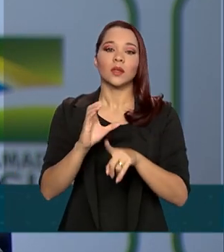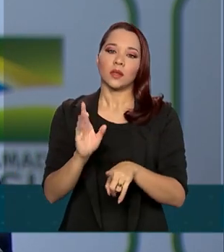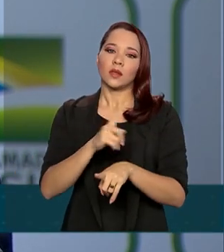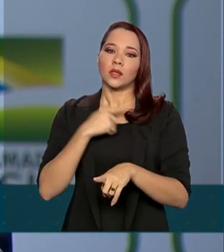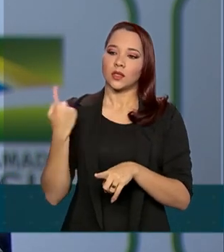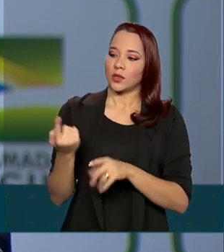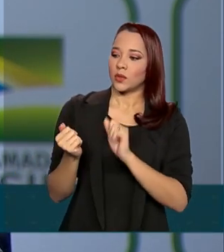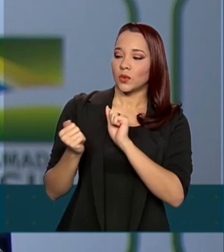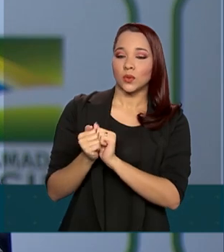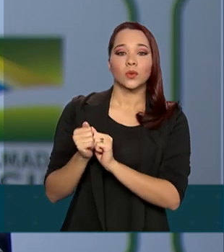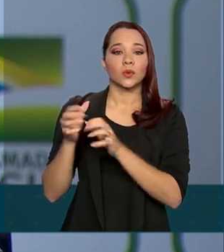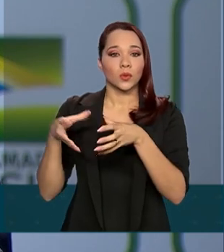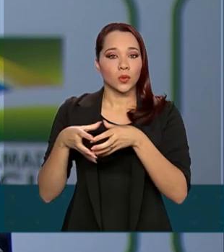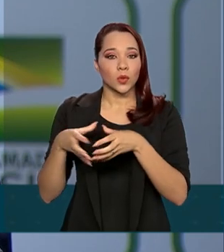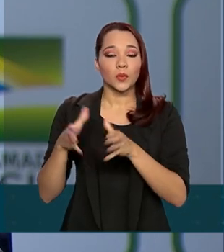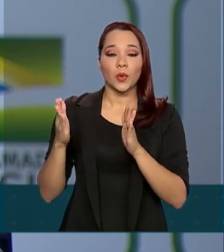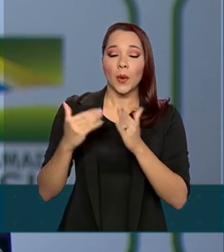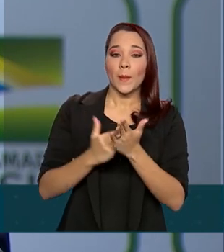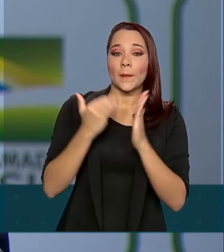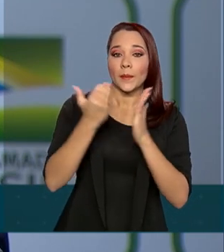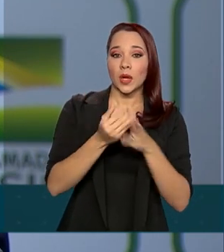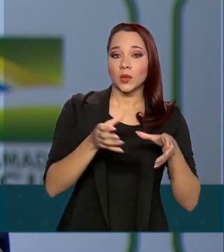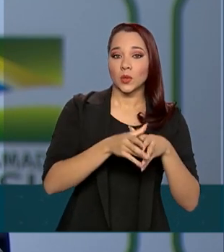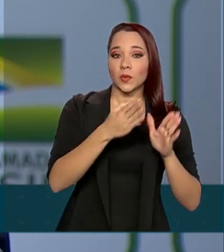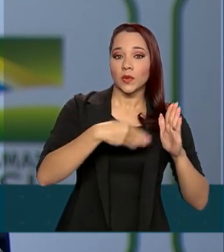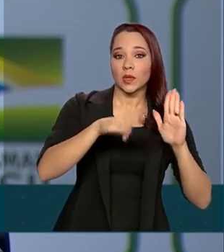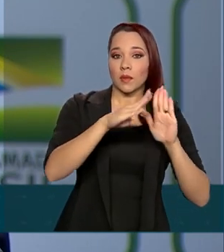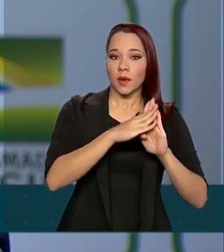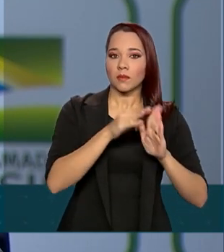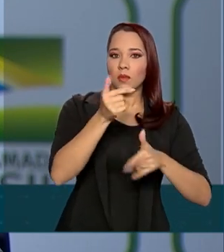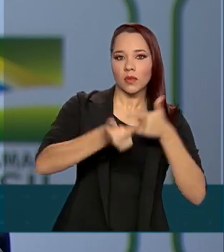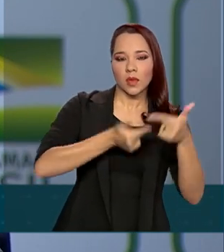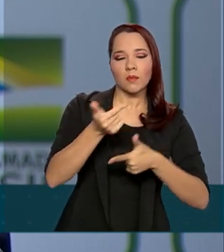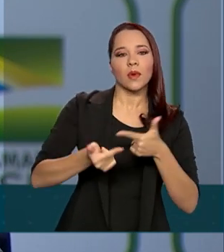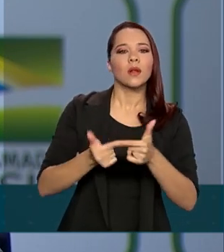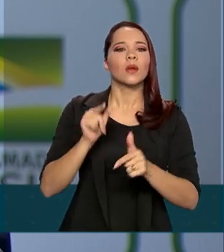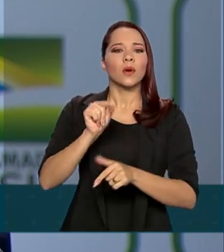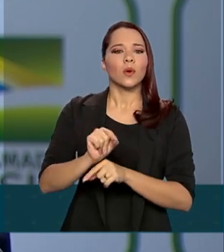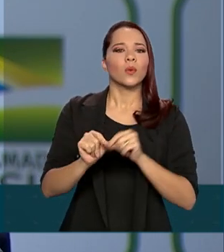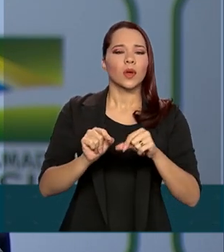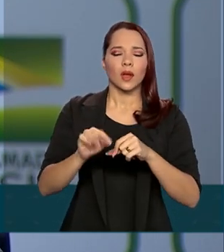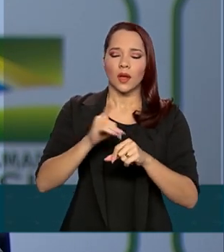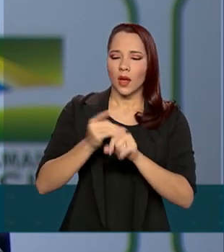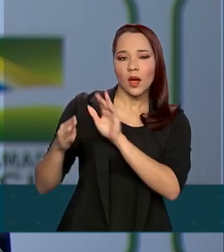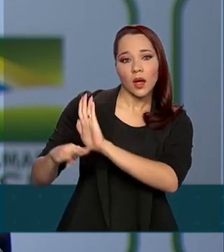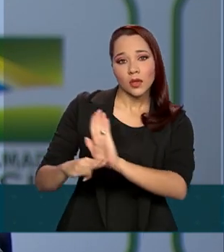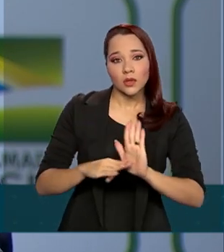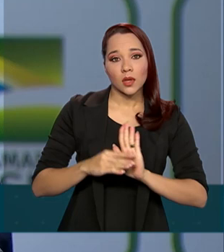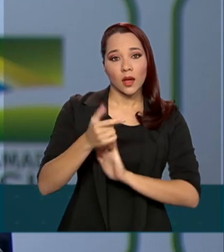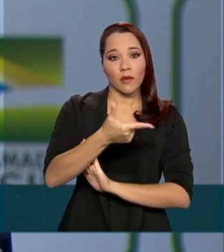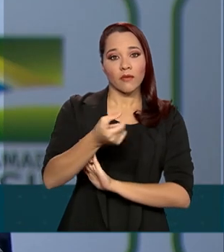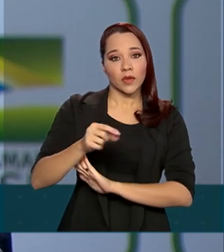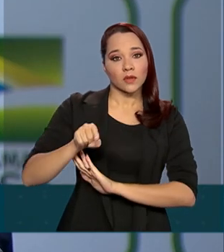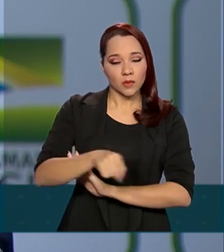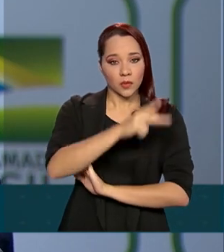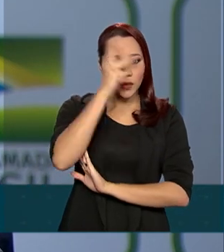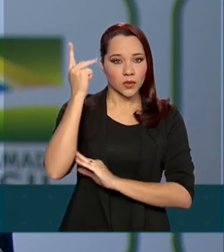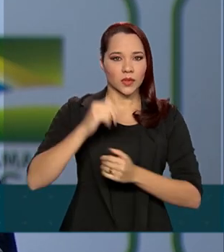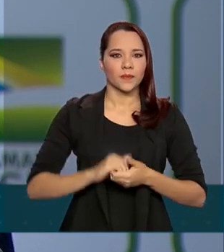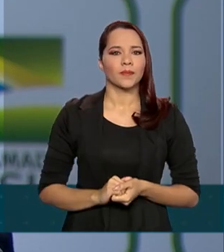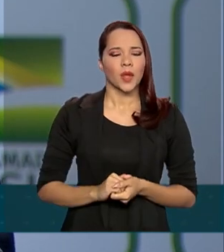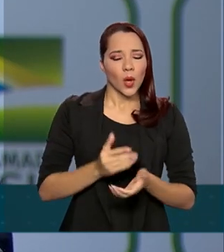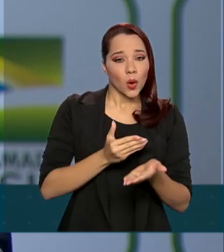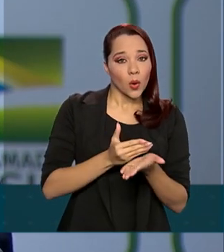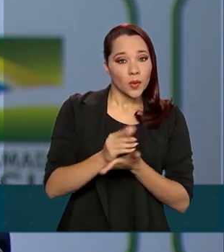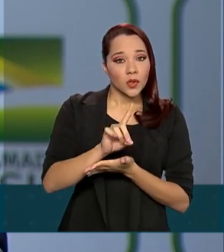lá, eu e minha equipe, mais equipe das Forças Armadas, para mais uma ação onde a previsão é atender pelo menos 20 mil pessoas. A operação